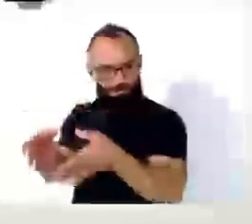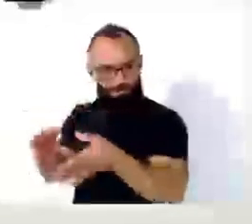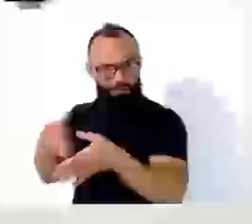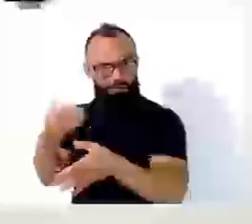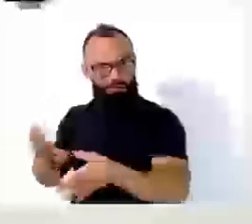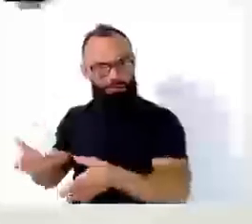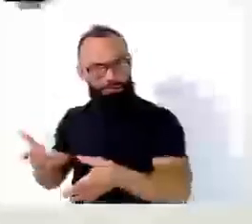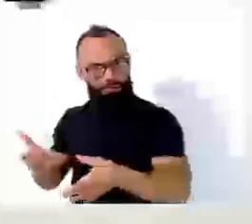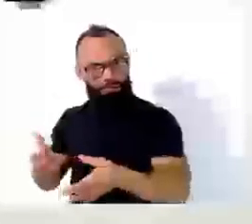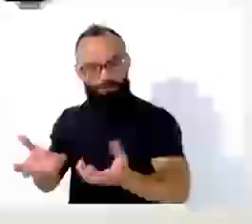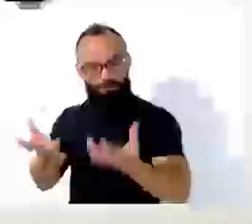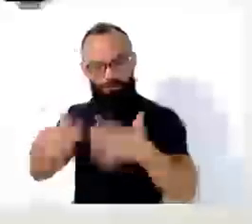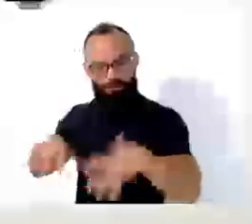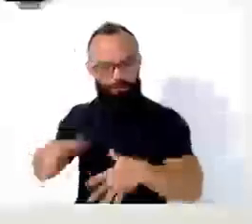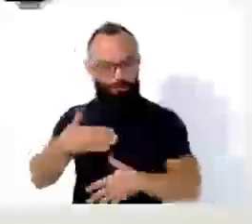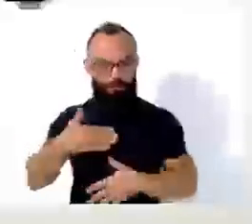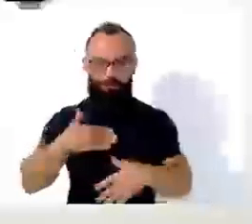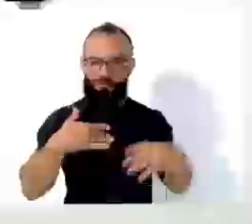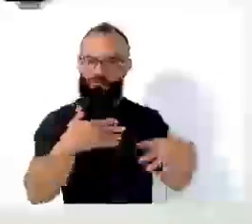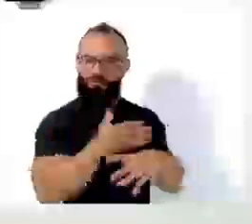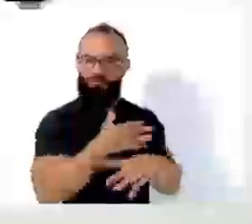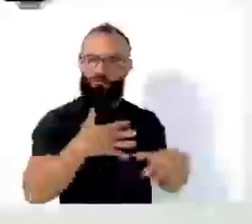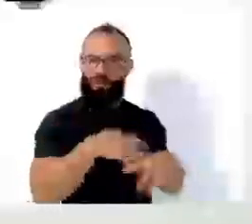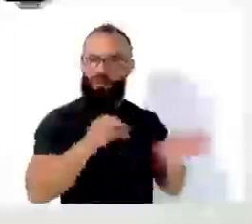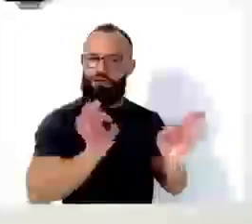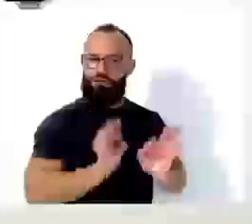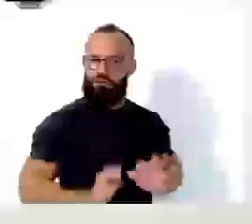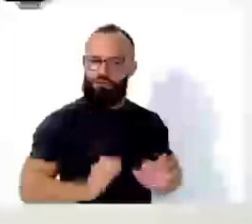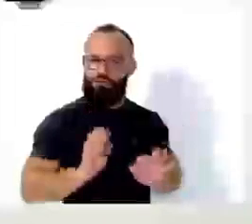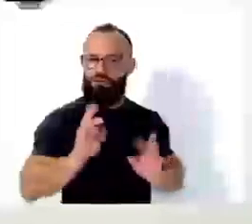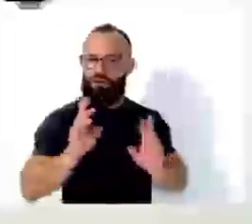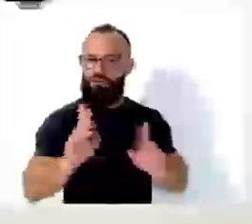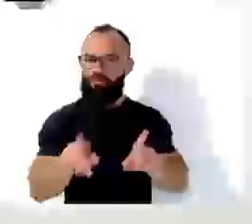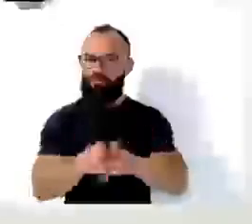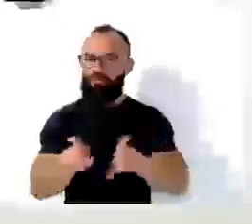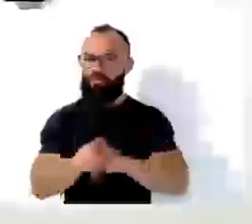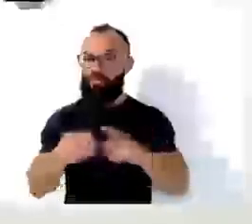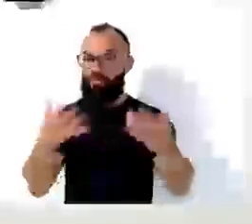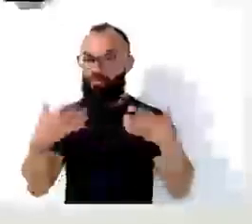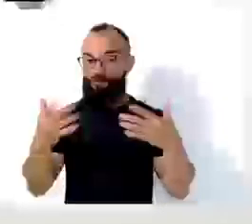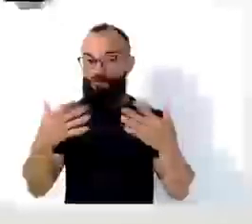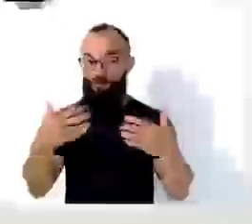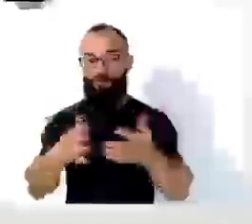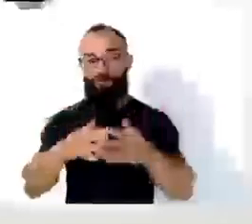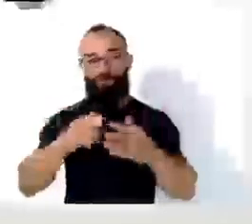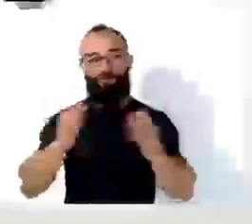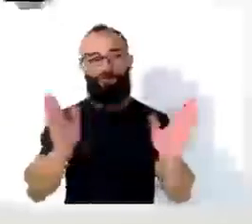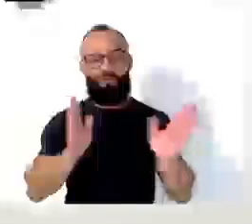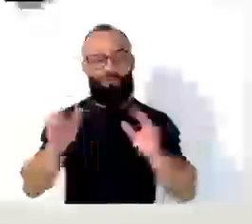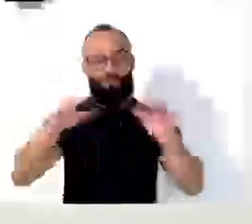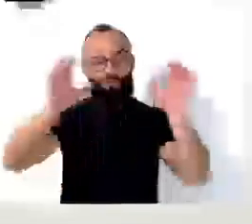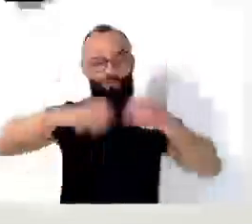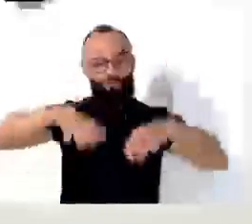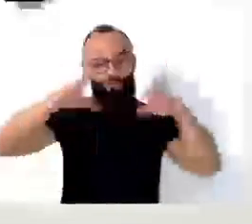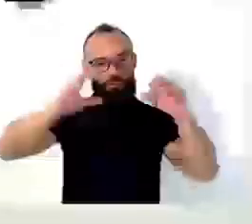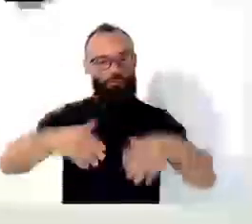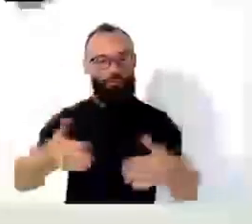também não queremos aqui jogados na nossa cidade. Sem contar que, no verão, agora, com chuvas, o forte calor,